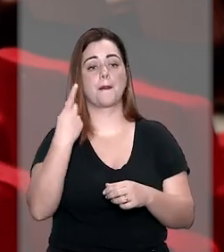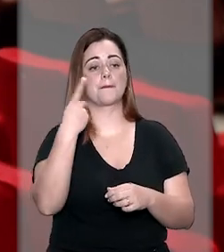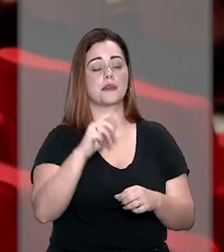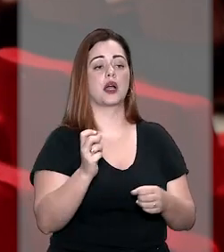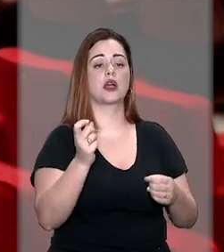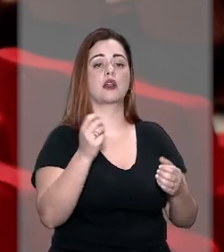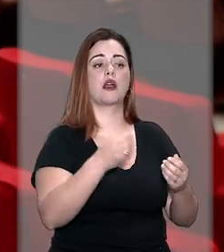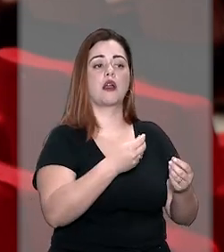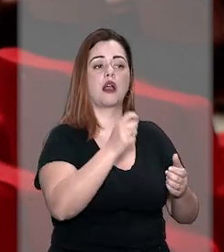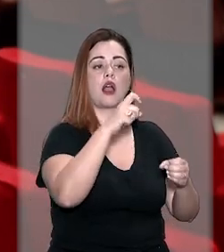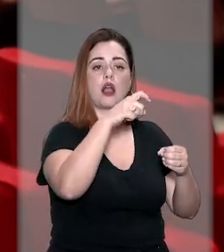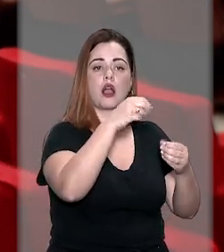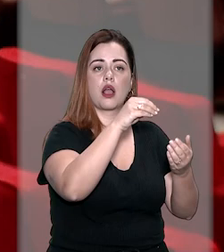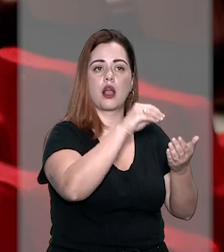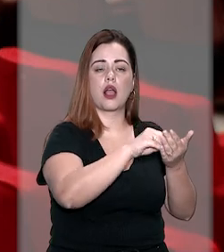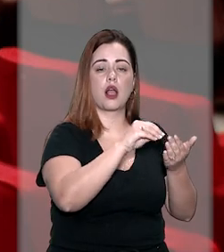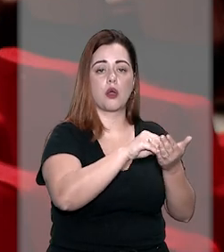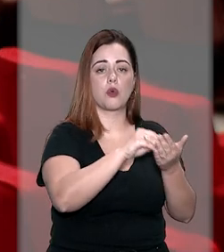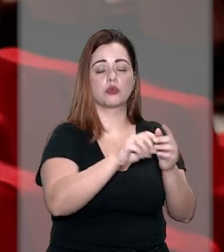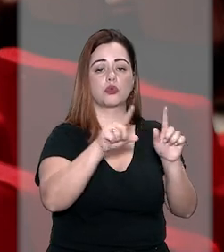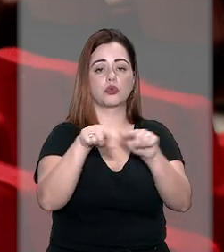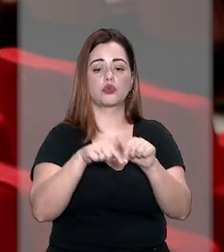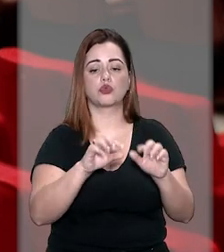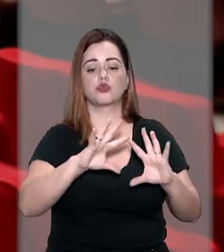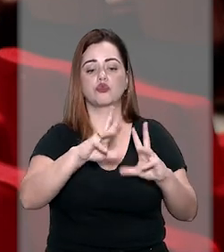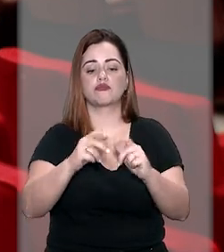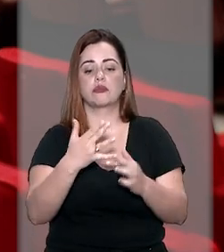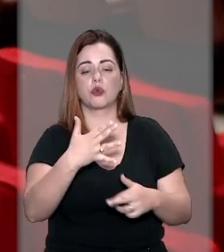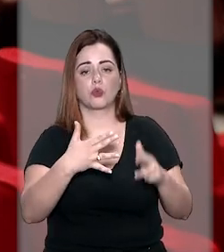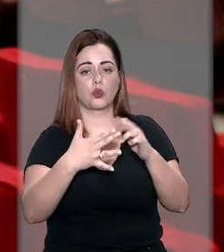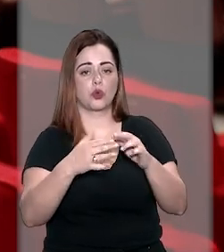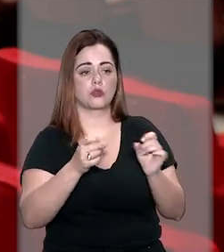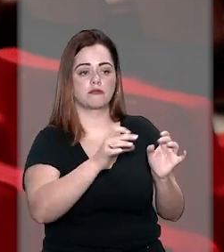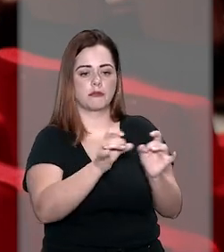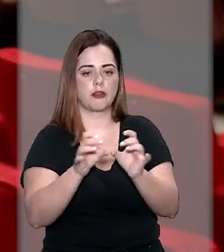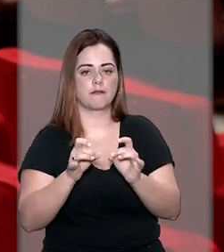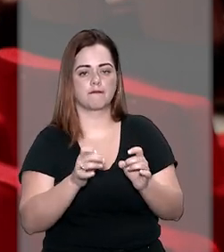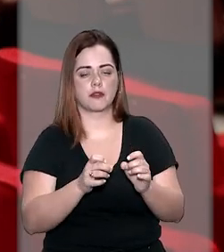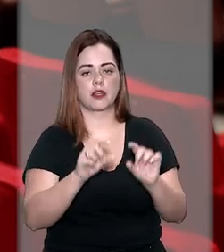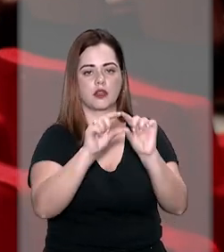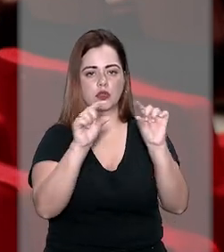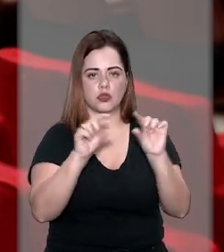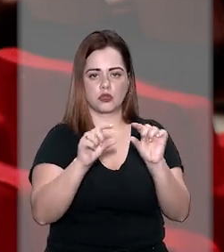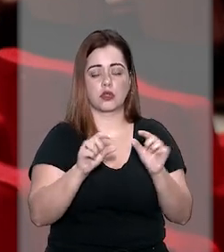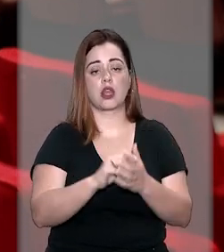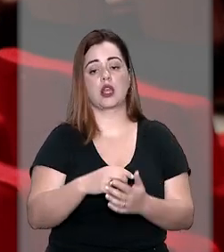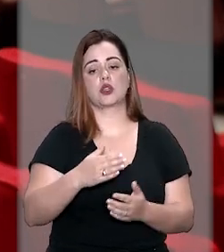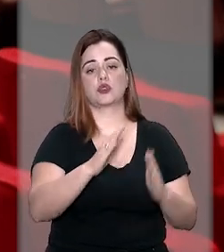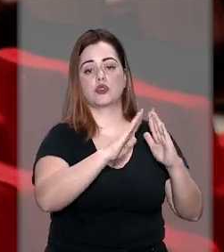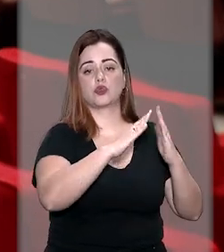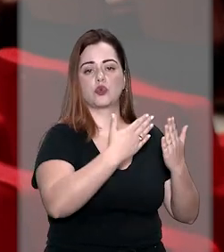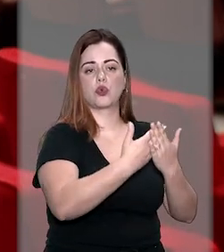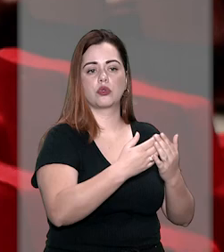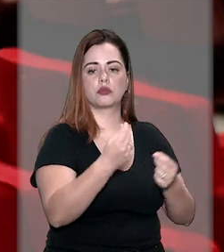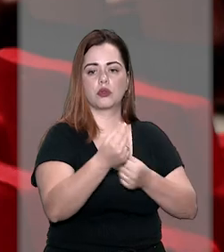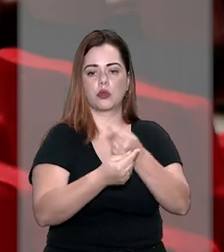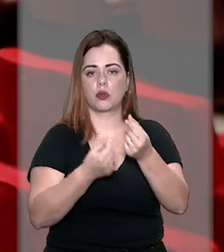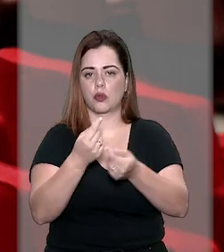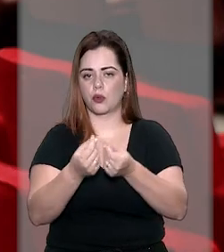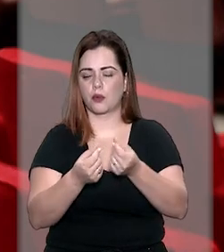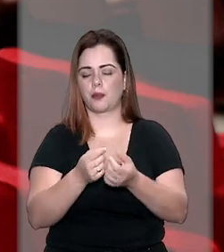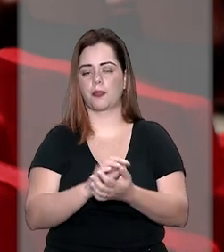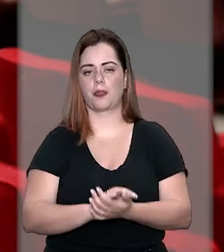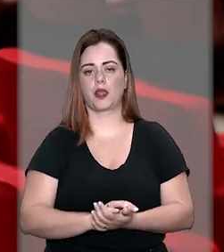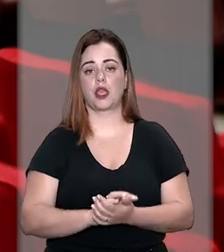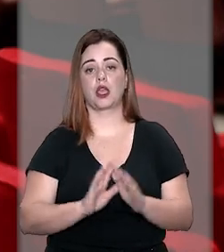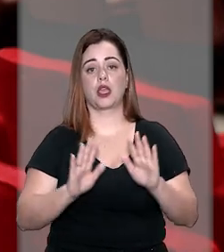para a conta do Poder Executivo Municipal dos recursos resultantes da venda de vale-transporte, passo estudantil e cartões do sistema de